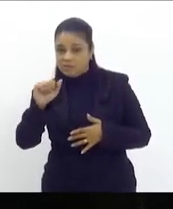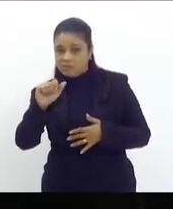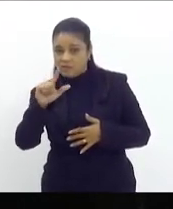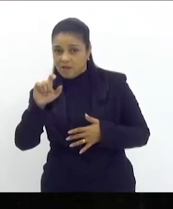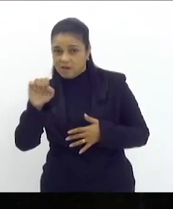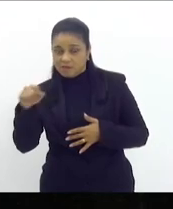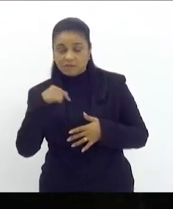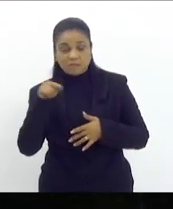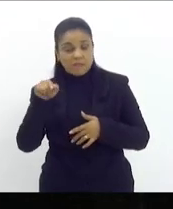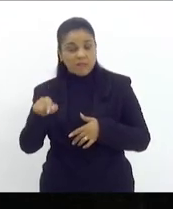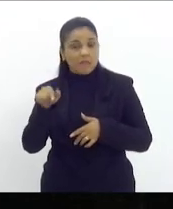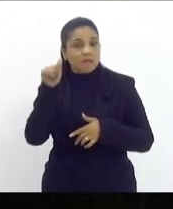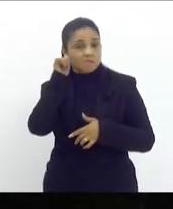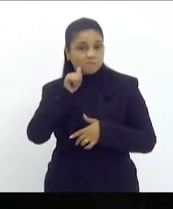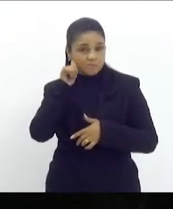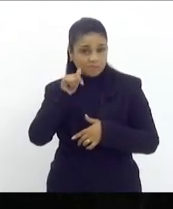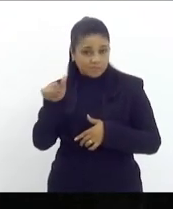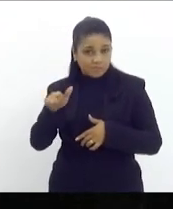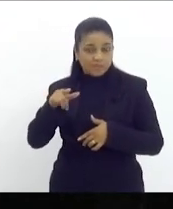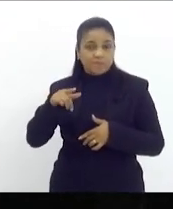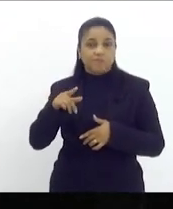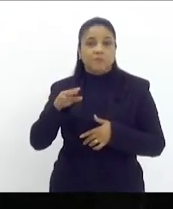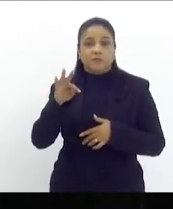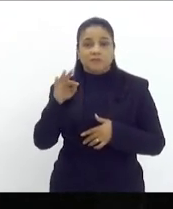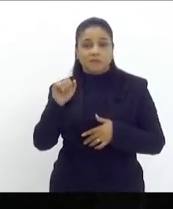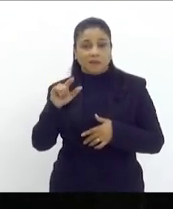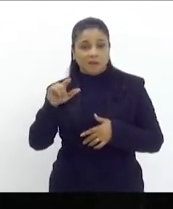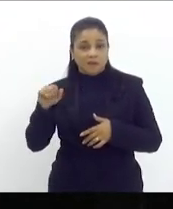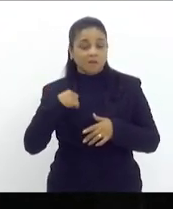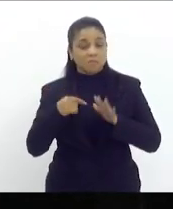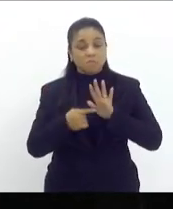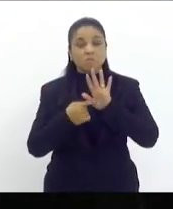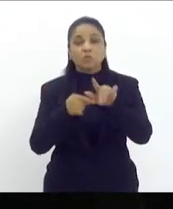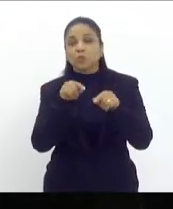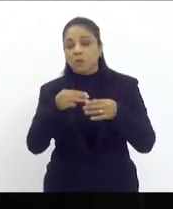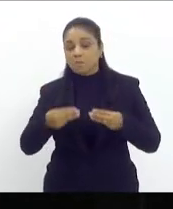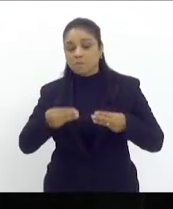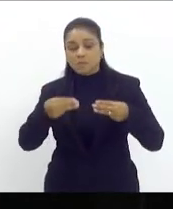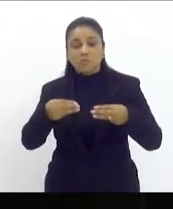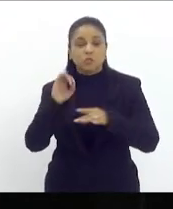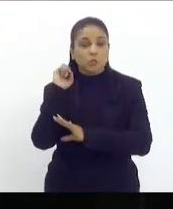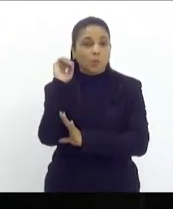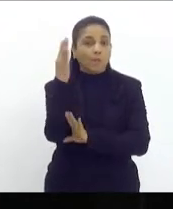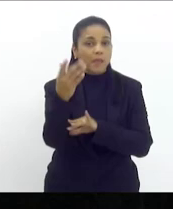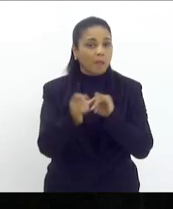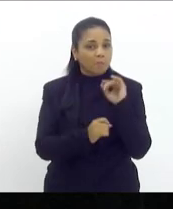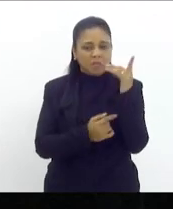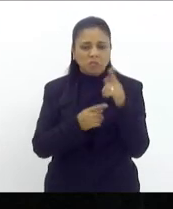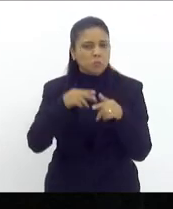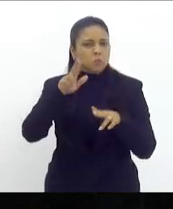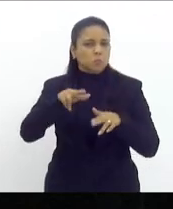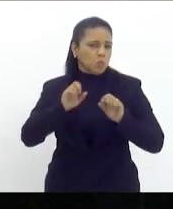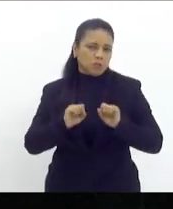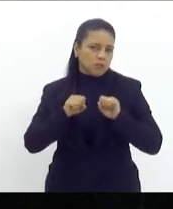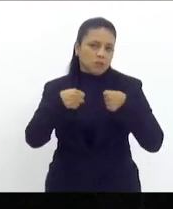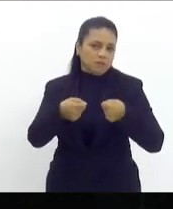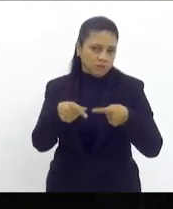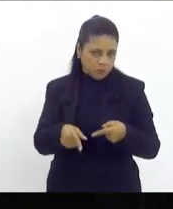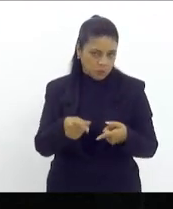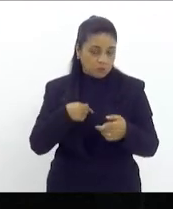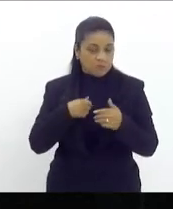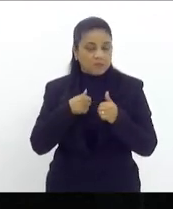lembrar que esse ex-ministro do meio ambiente que nunca defendeu o meio ambiente é